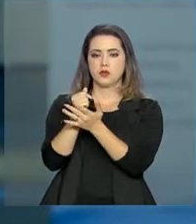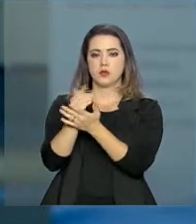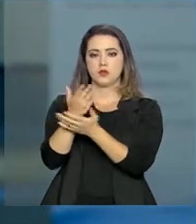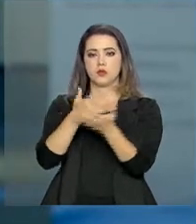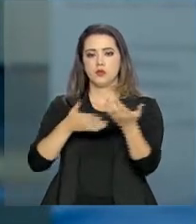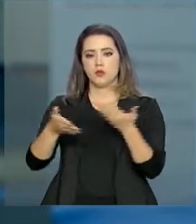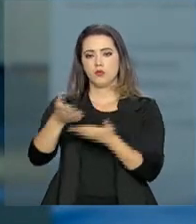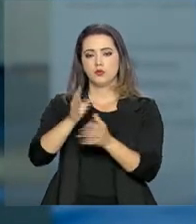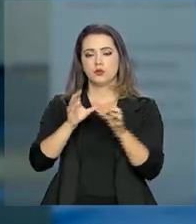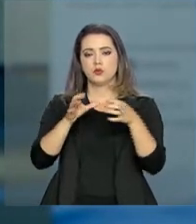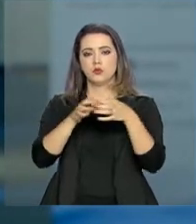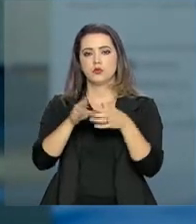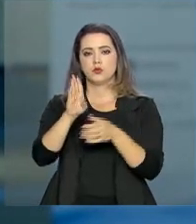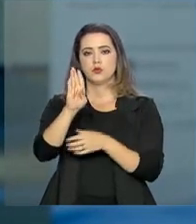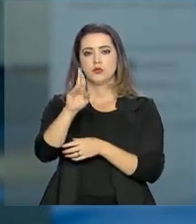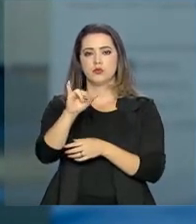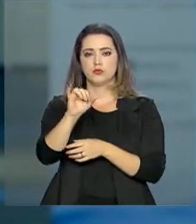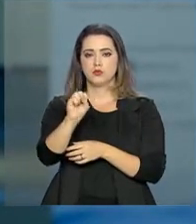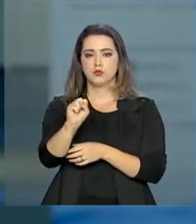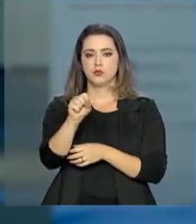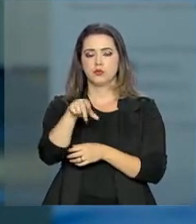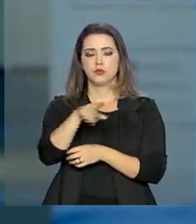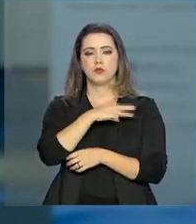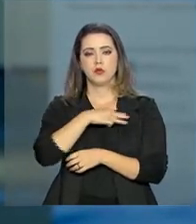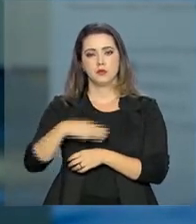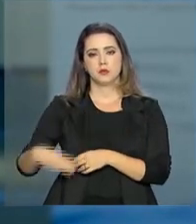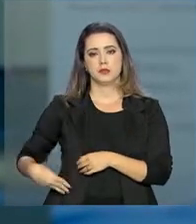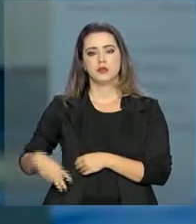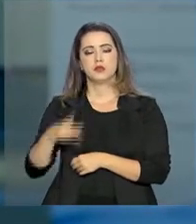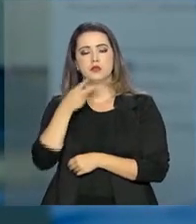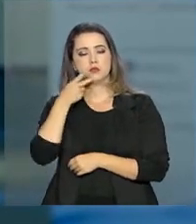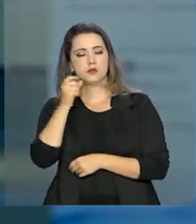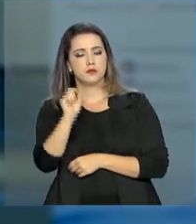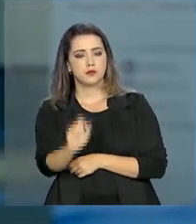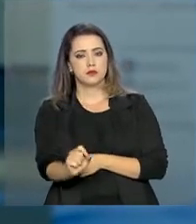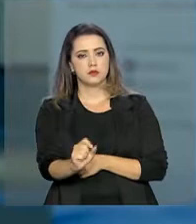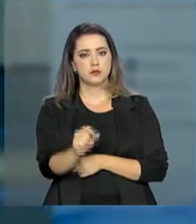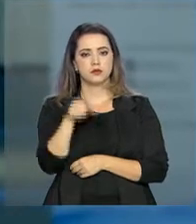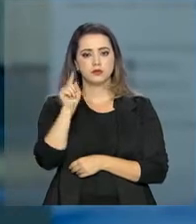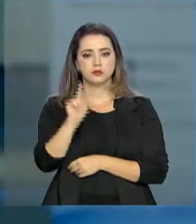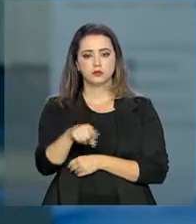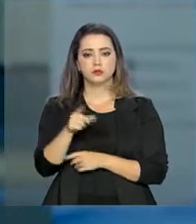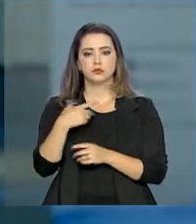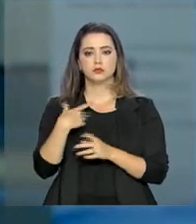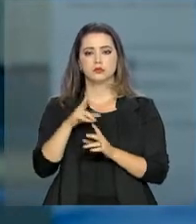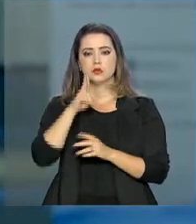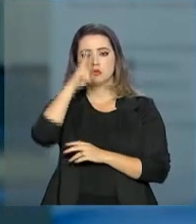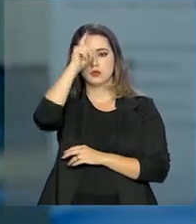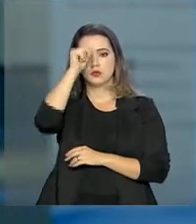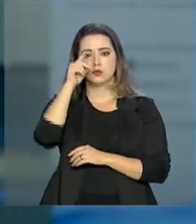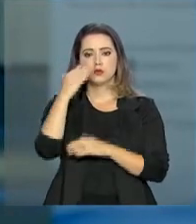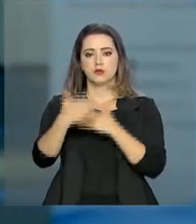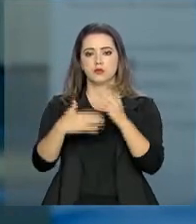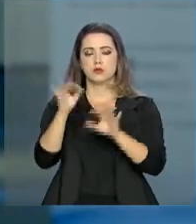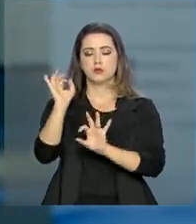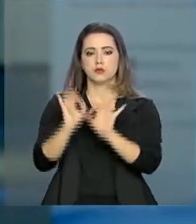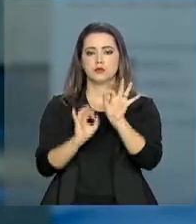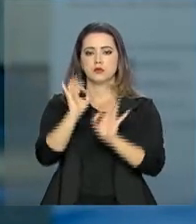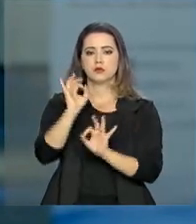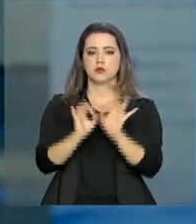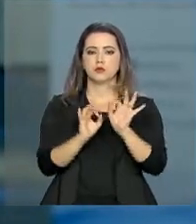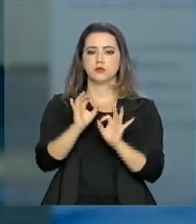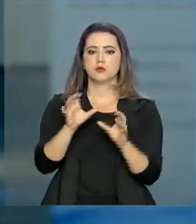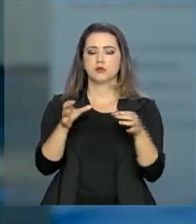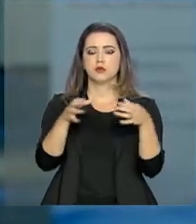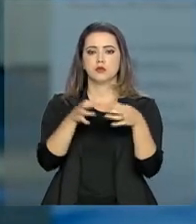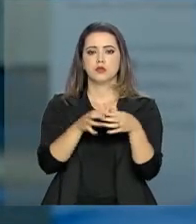no BRICS, o ministro de Relações Exteriores do Brasil, Aloysio Nunes Ferreira, defendeu o fortalecimento da Organização Mundial